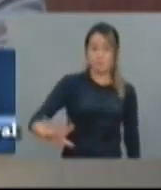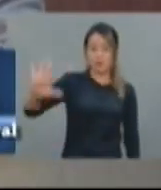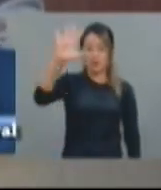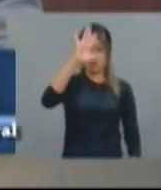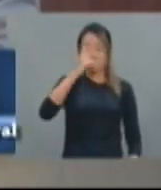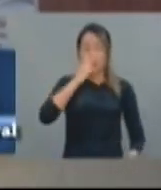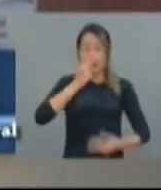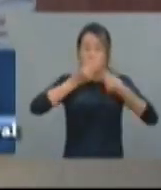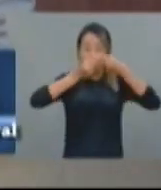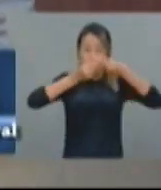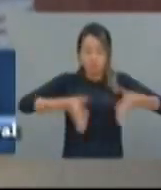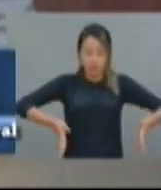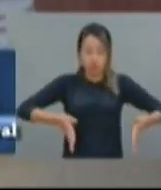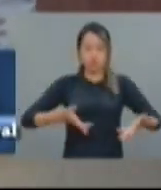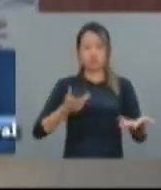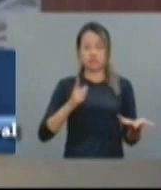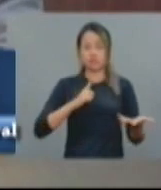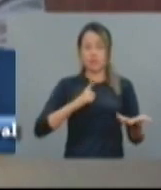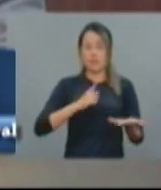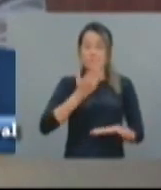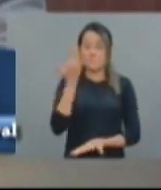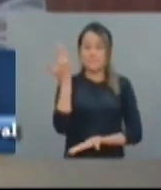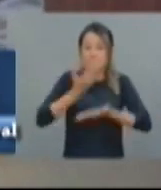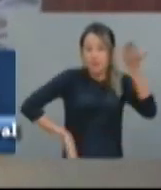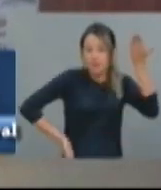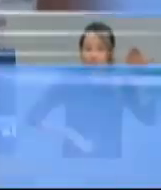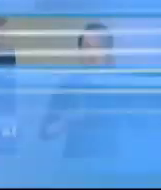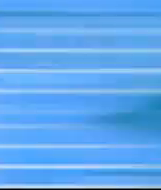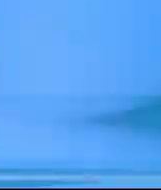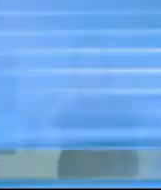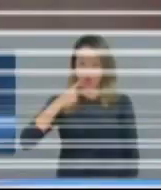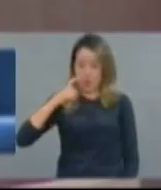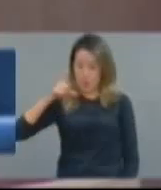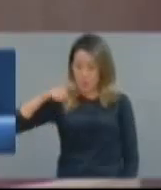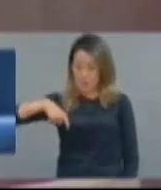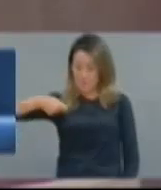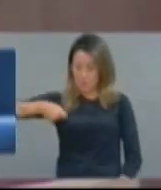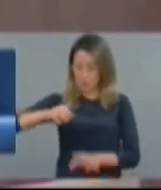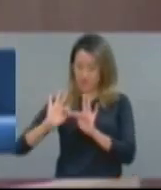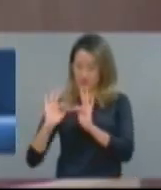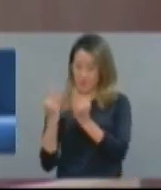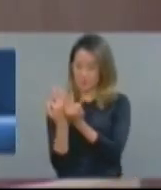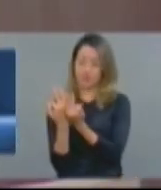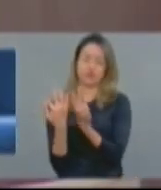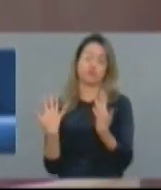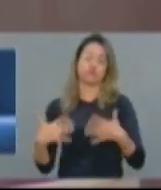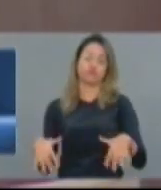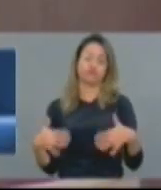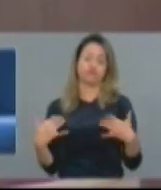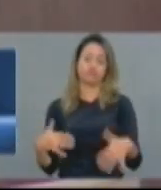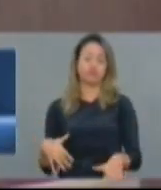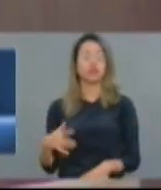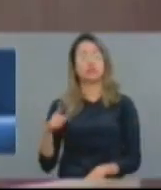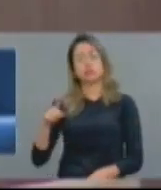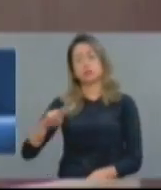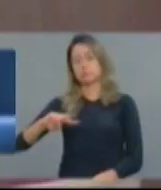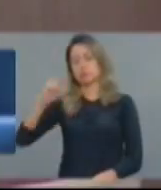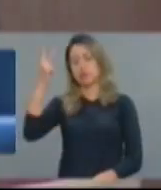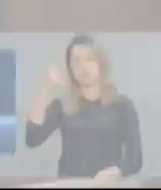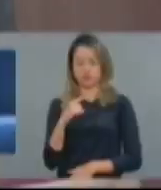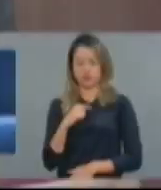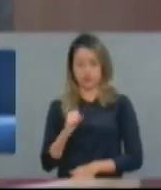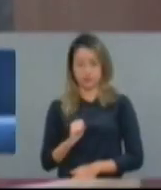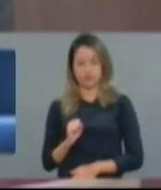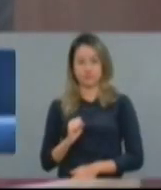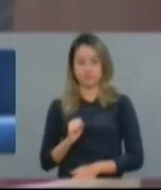perdendo a corrida, o campeonato de desenvolvimento. A principal ação de renda no nosso país